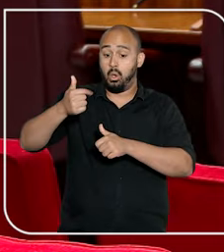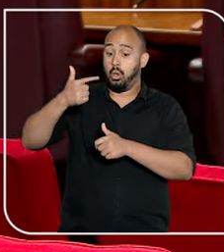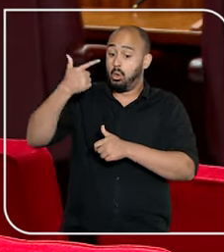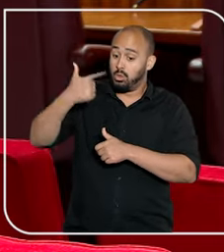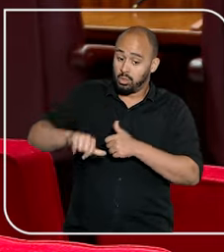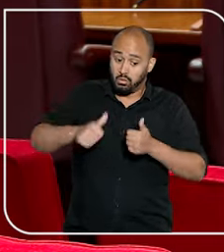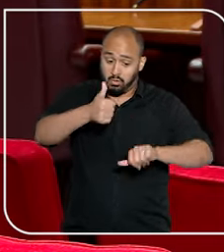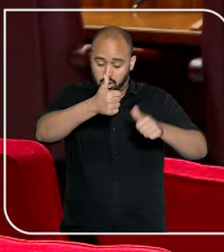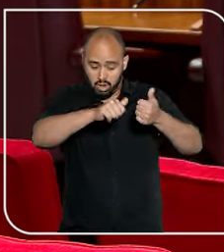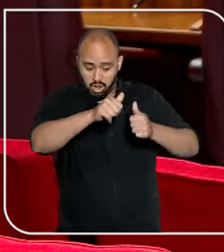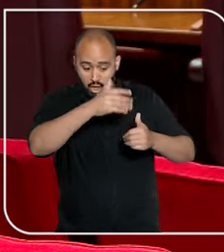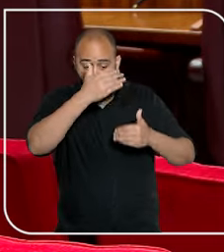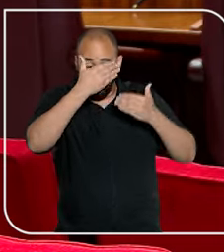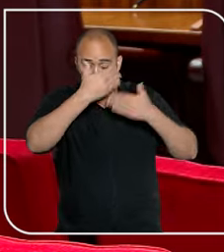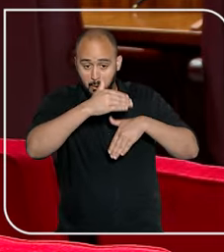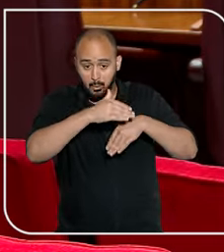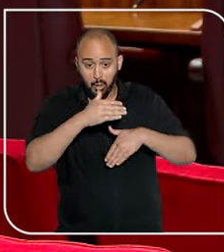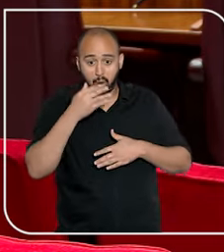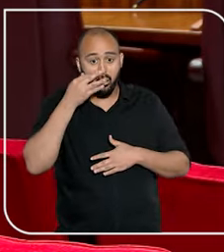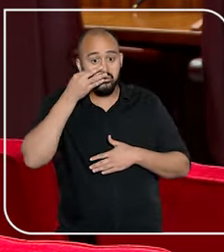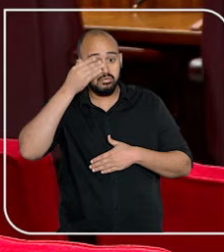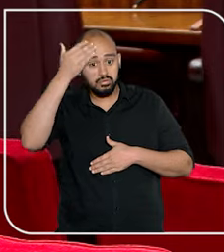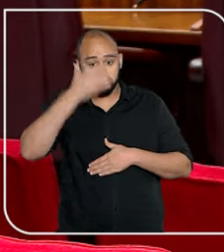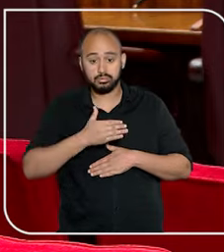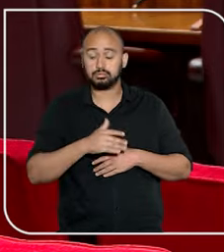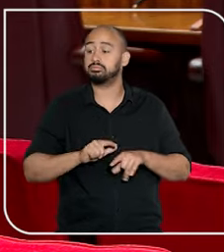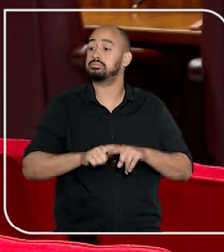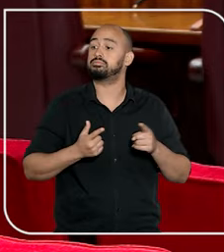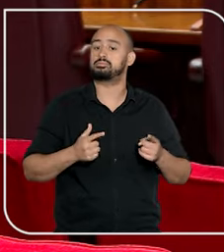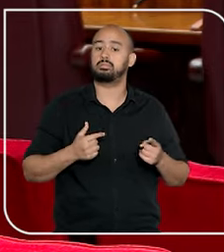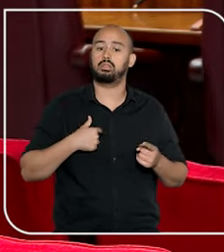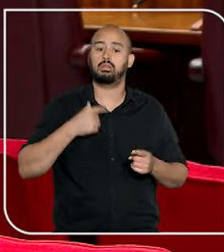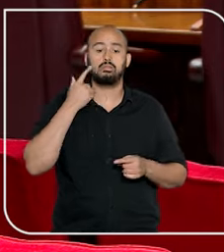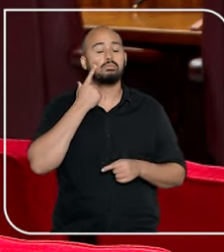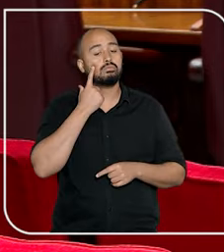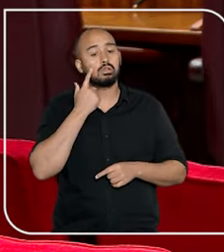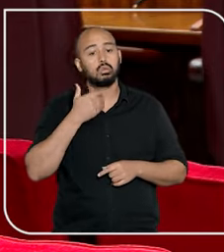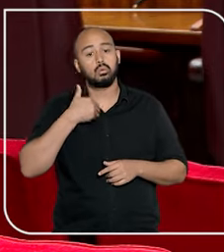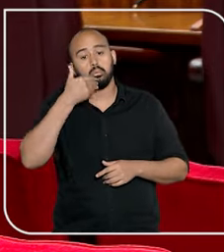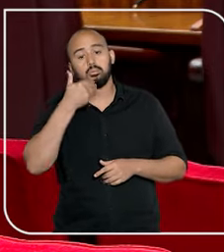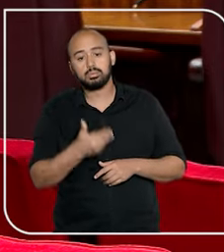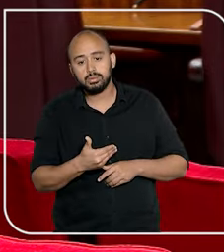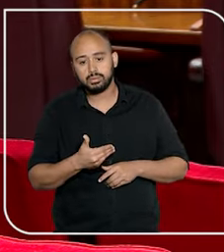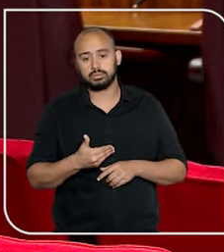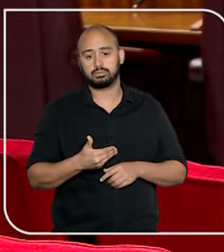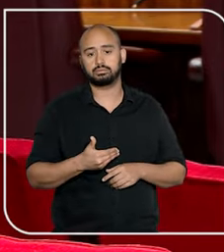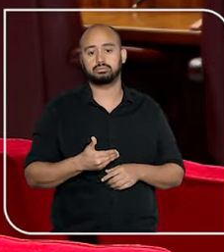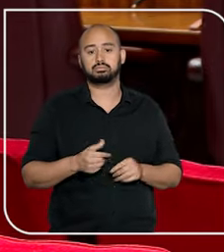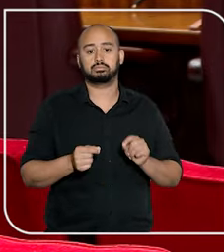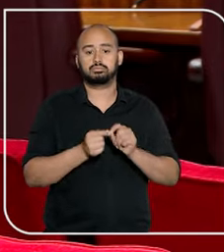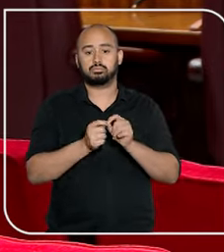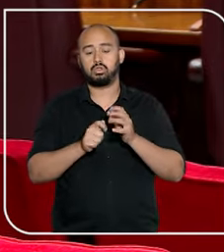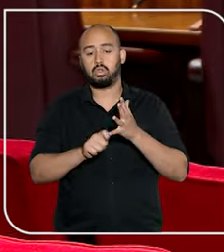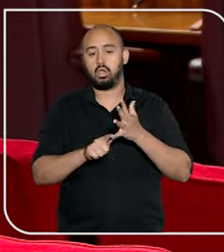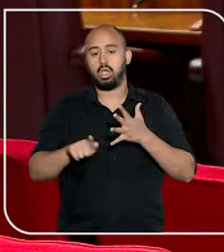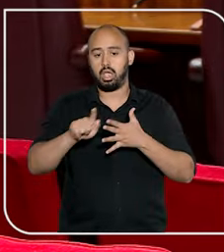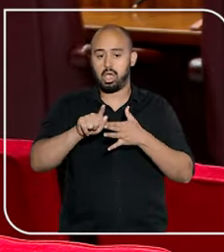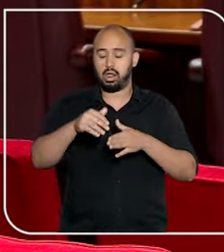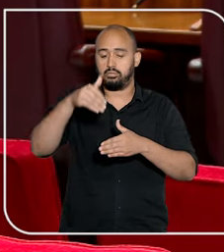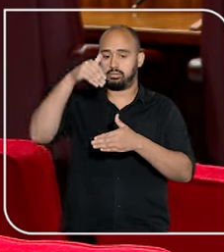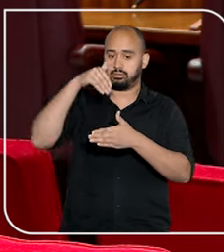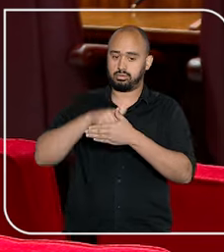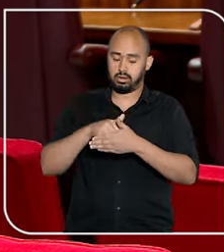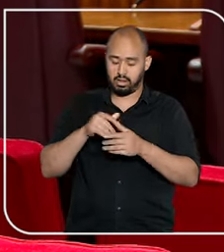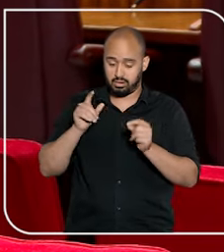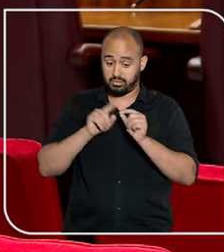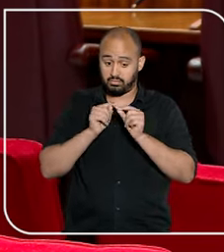o reexame de provas, o que é vedado pela súmula 7 do STJ. O município de São João del Rey, então, interpôs agravo interno